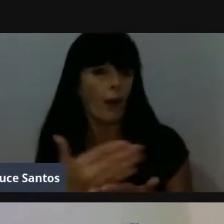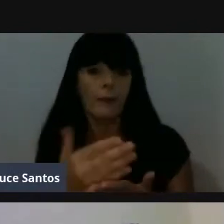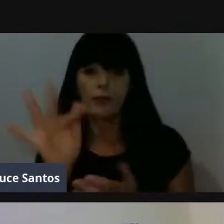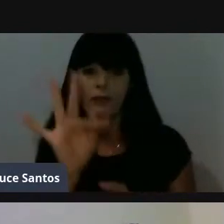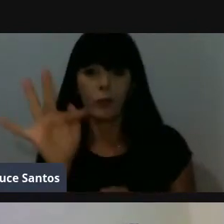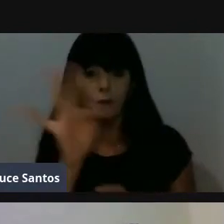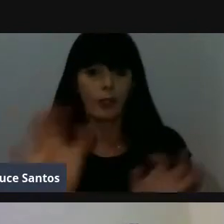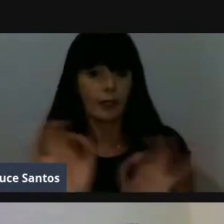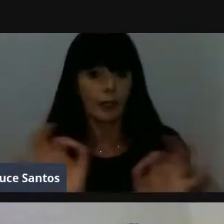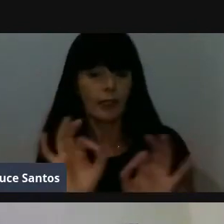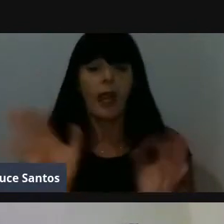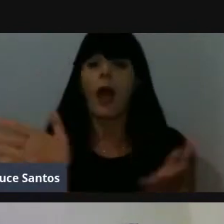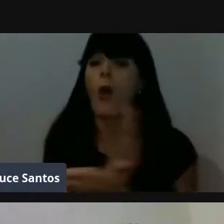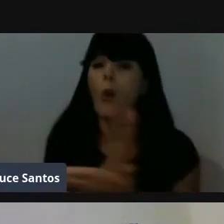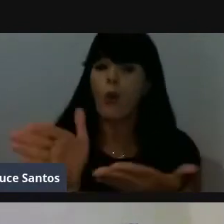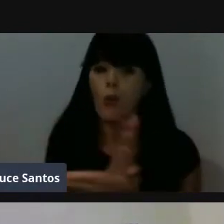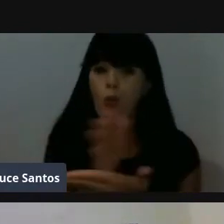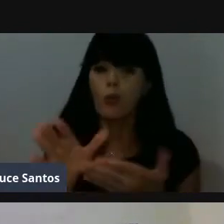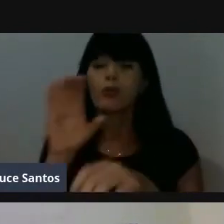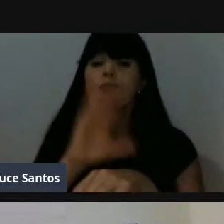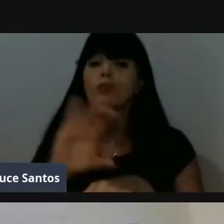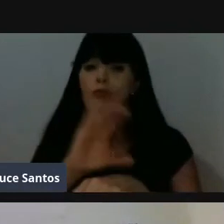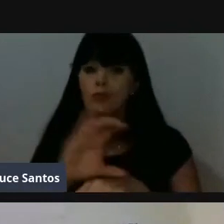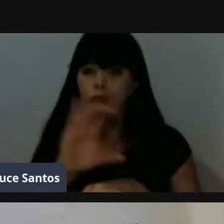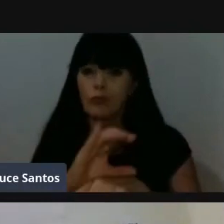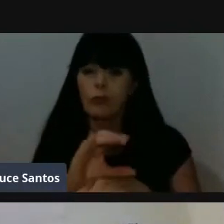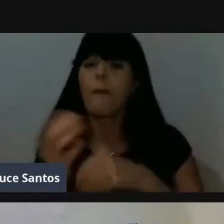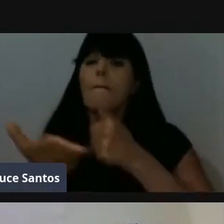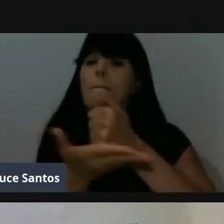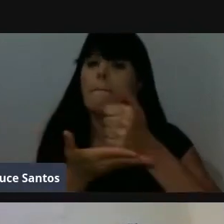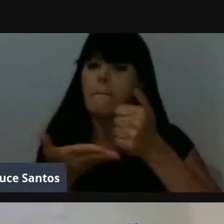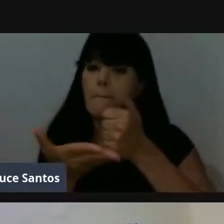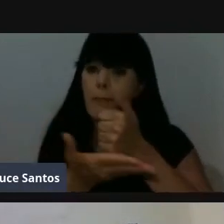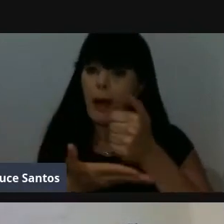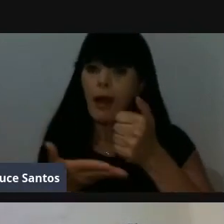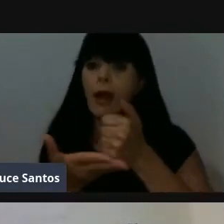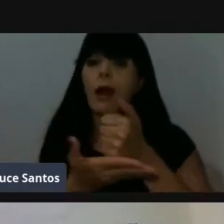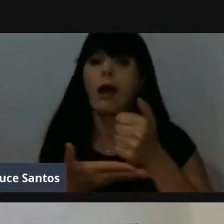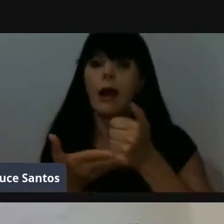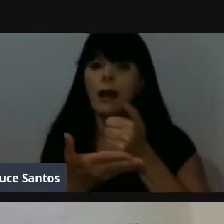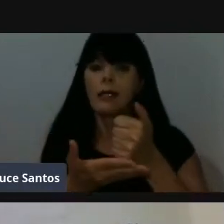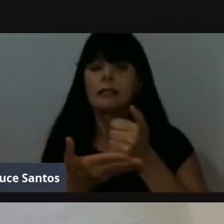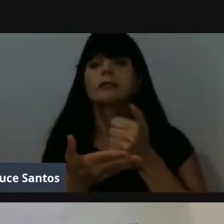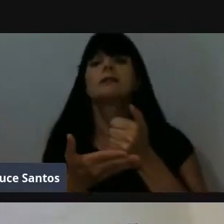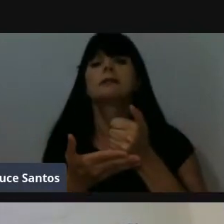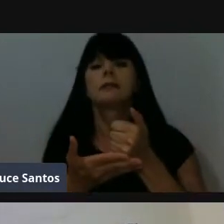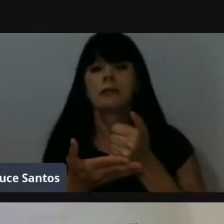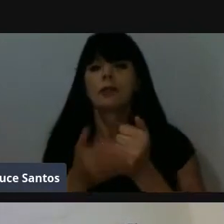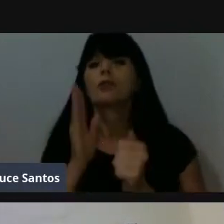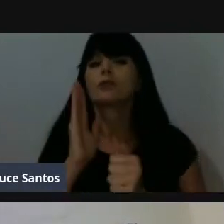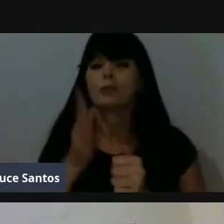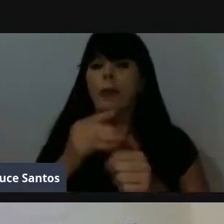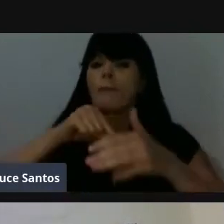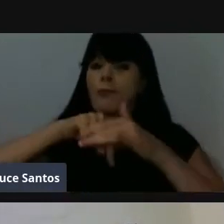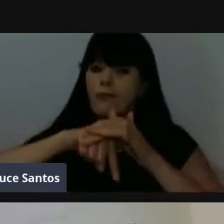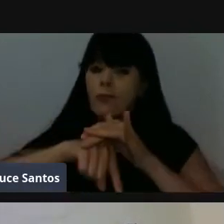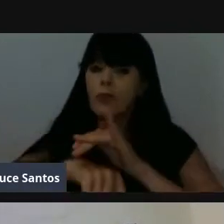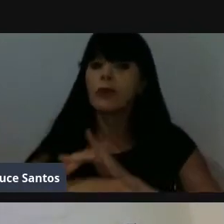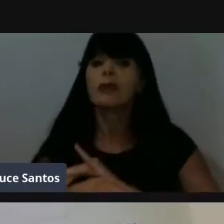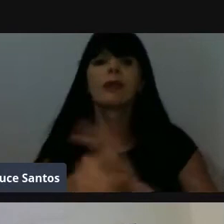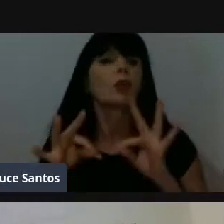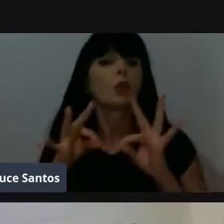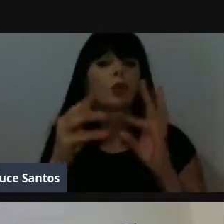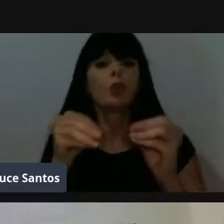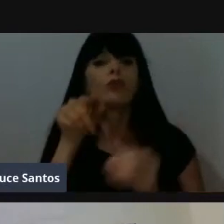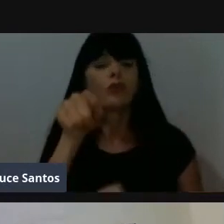alguns cursos na faculdade, no ensino superior, basicamente eles vão dar uma refinada, uma aprofundada em tudo aquilo que vocês